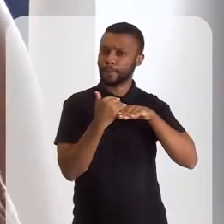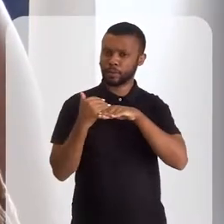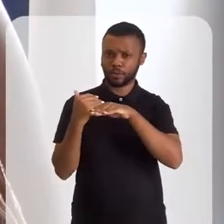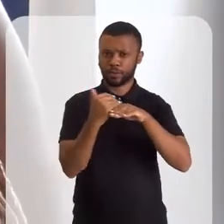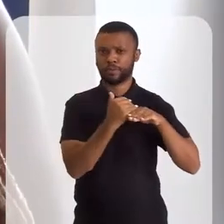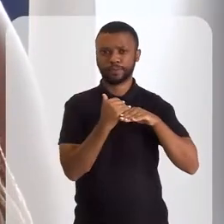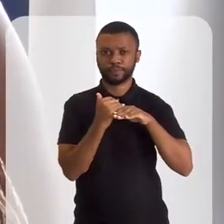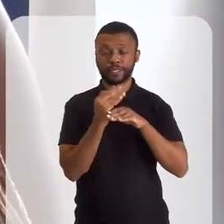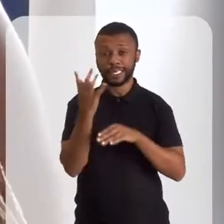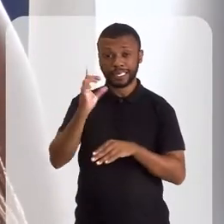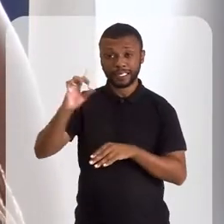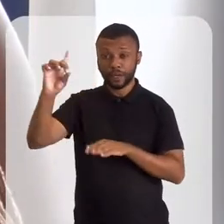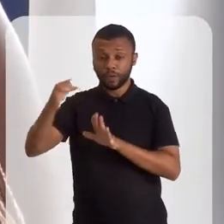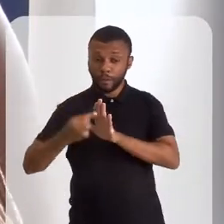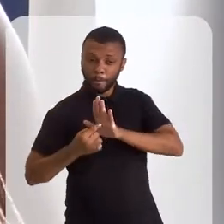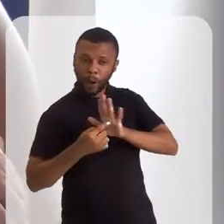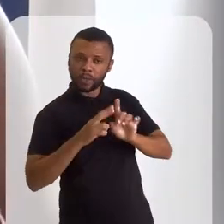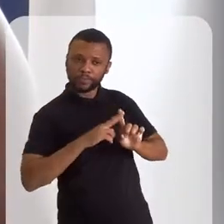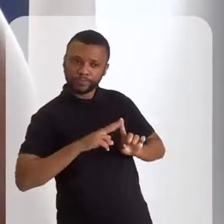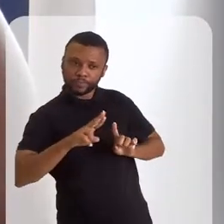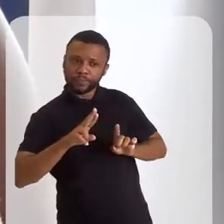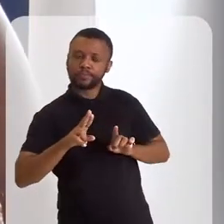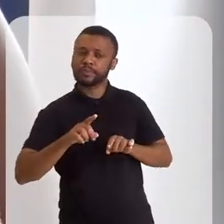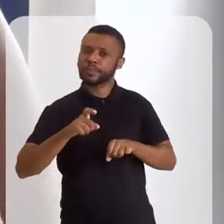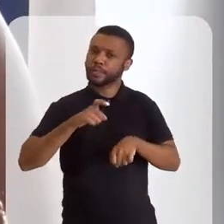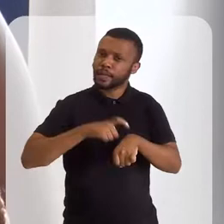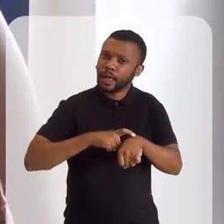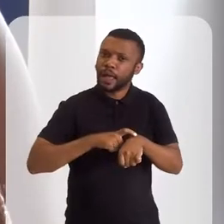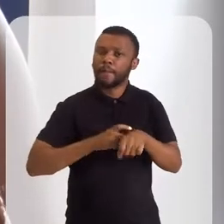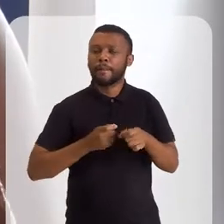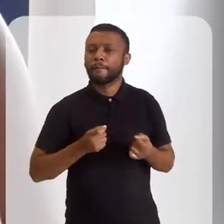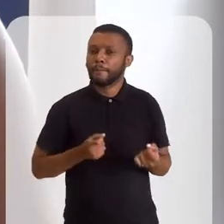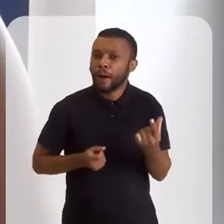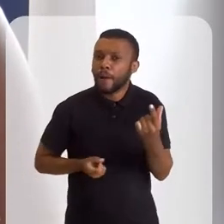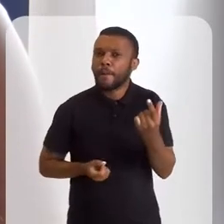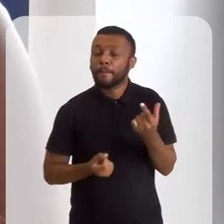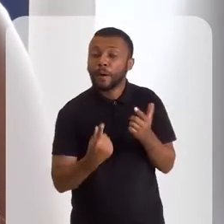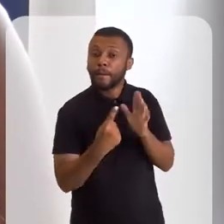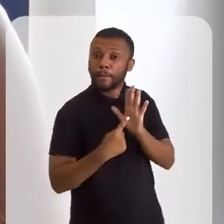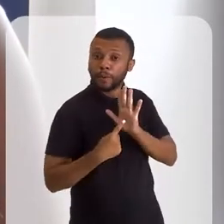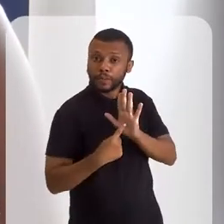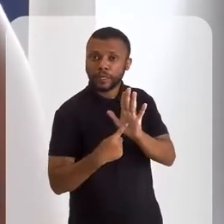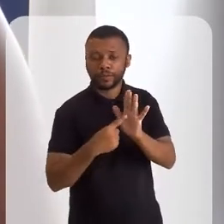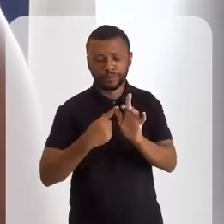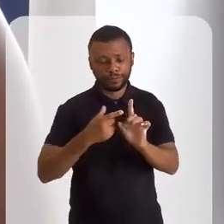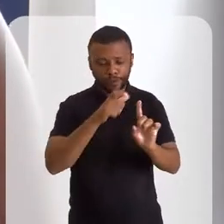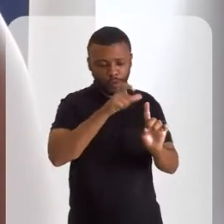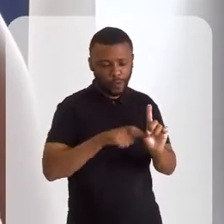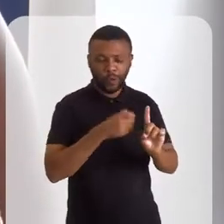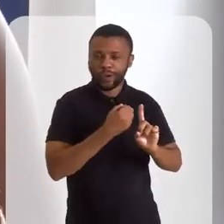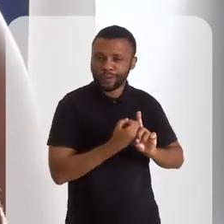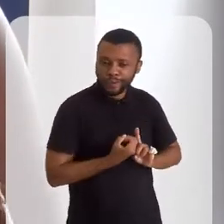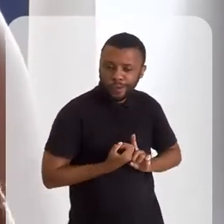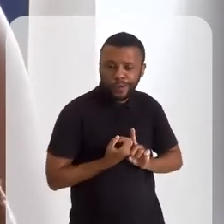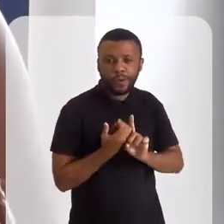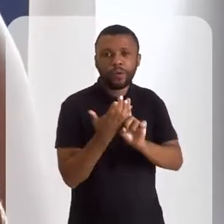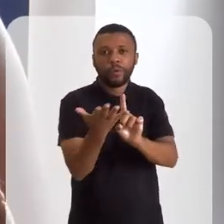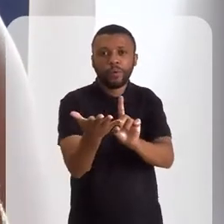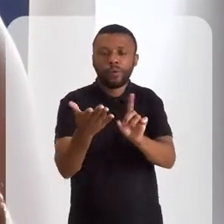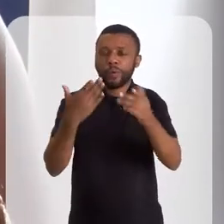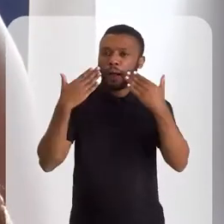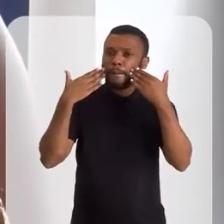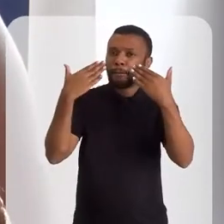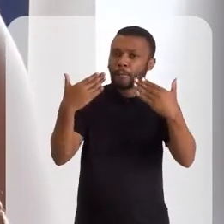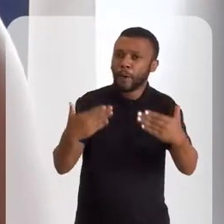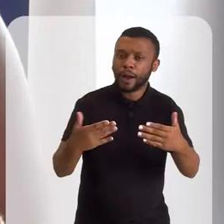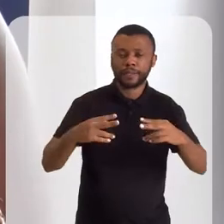que Deus vem trazendo a religião de tempos em tempos, trazendo um novo manifestante. E aí esse manifestante se revela para